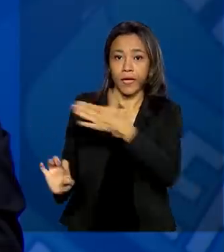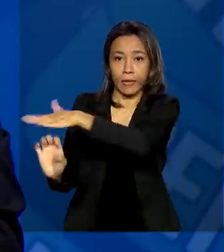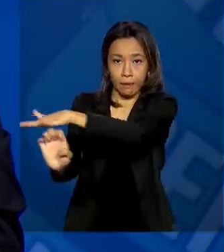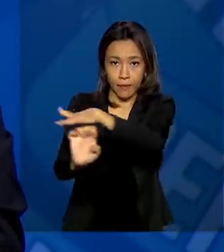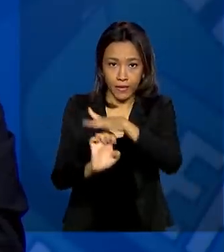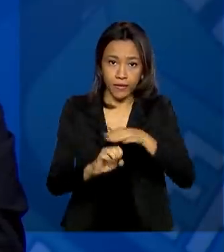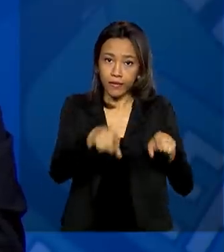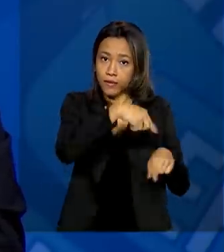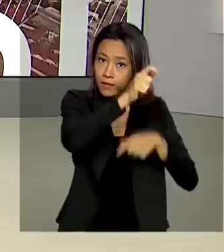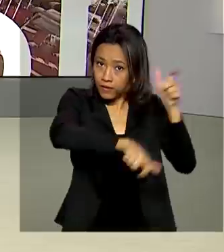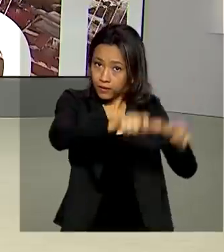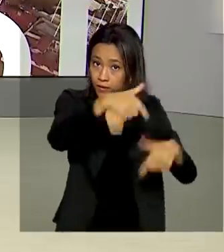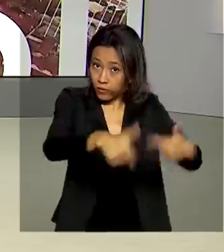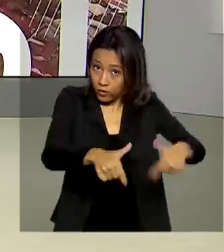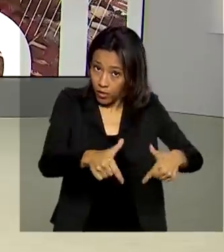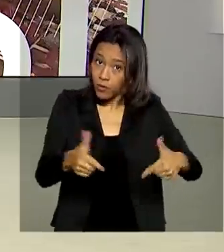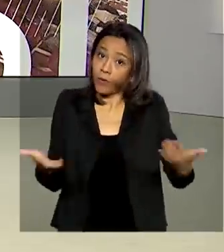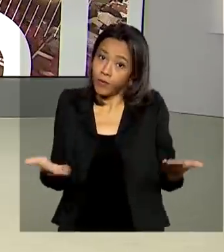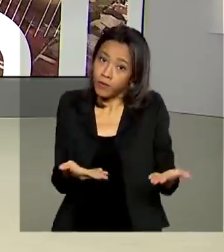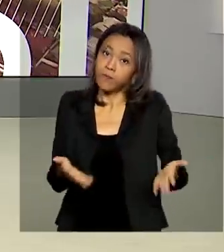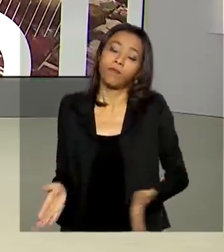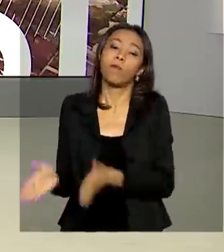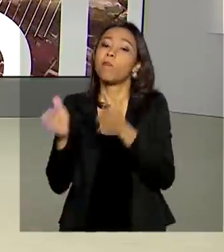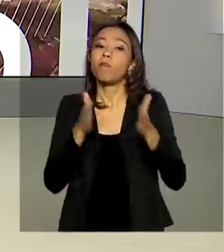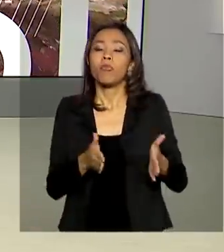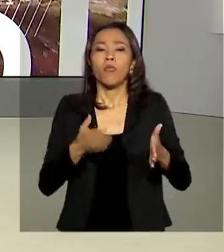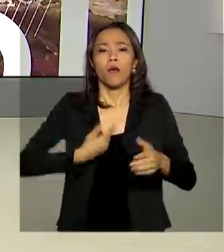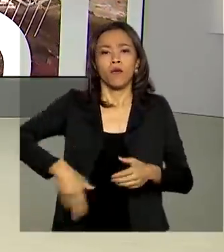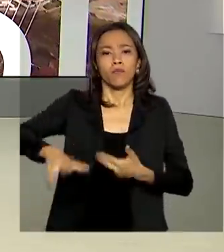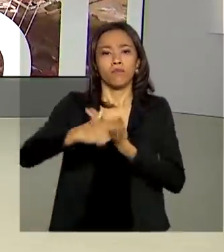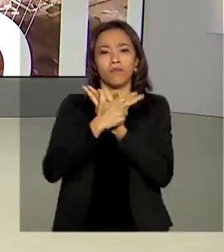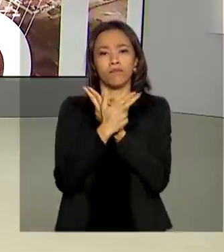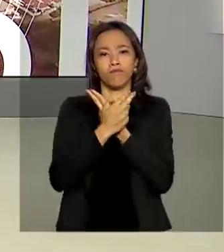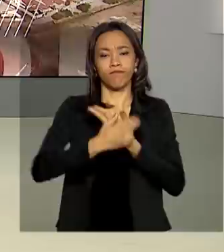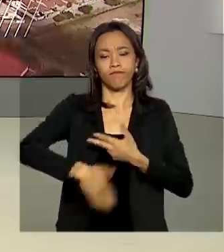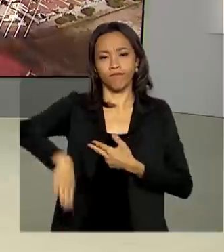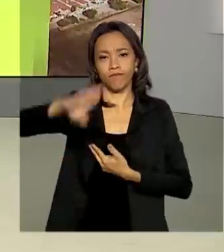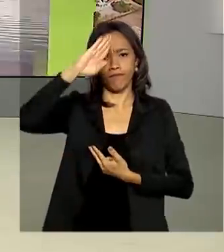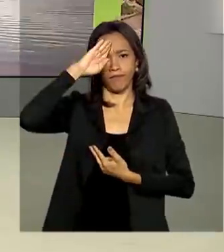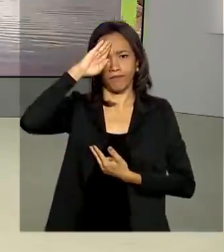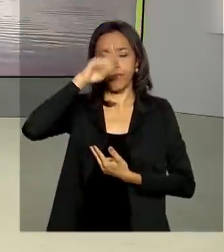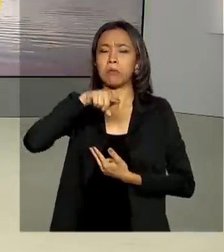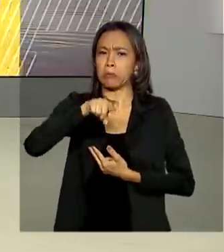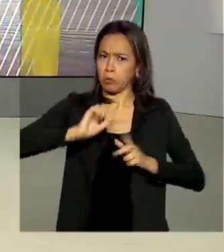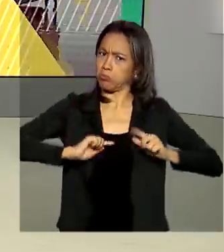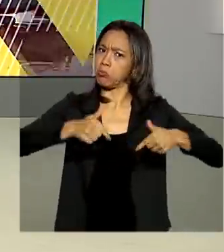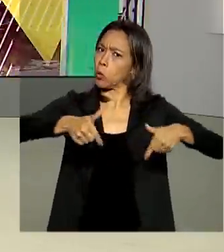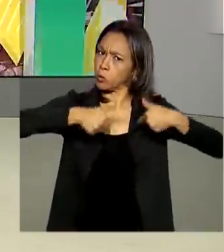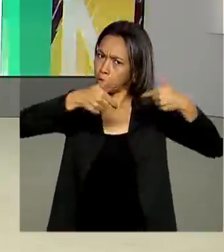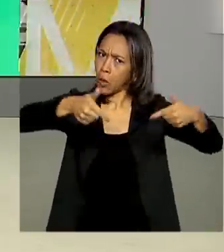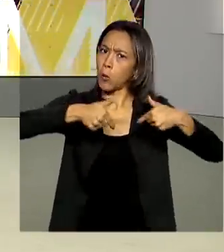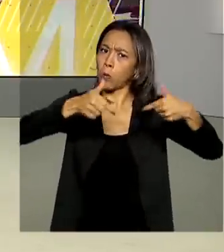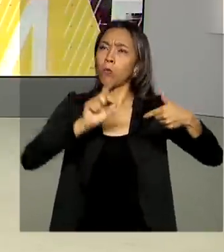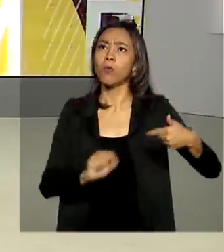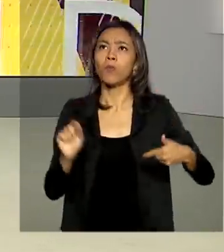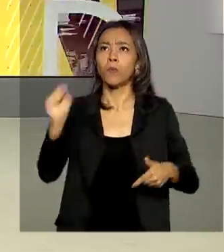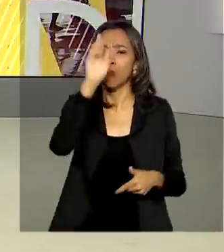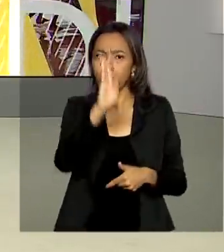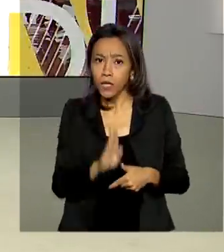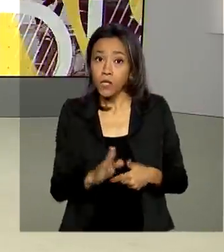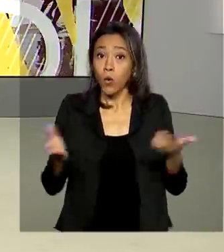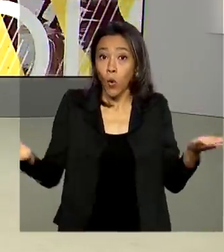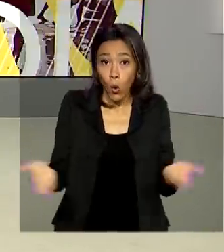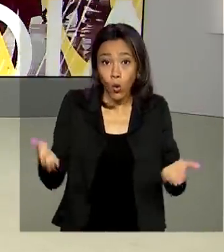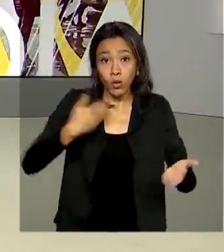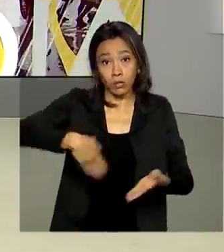o trabalhador. As Forças Armadas seguem com as ações de combate ao novo coronavírus em todo o país. Hoje,